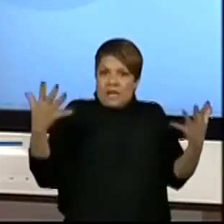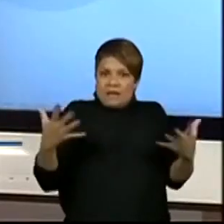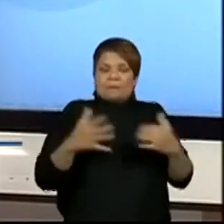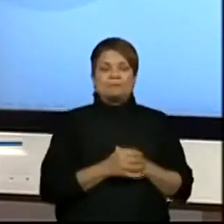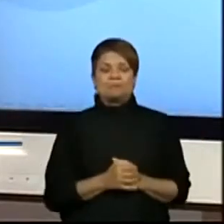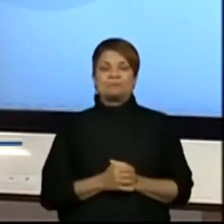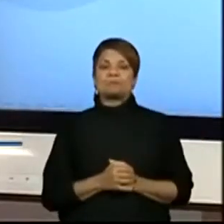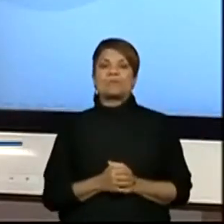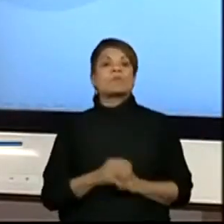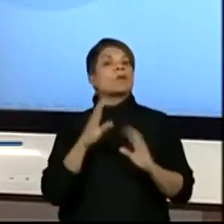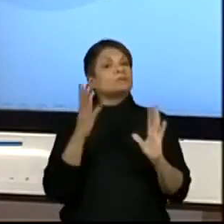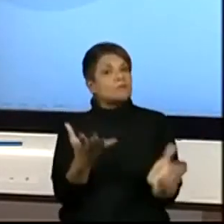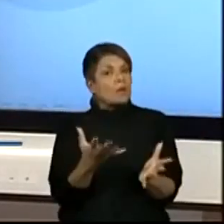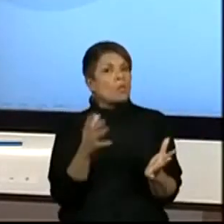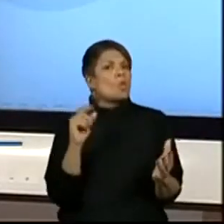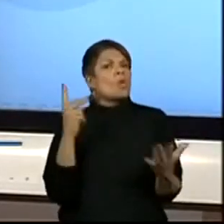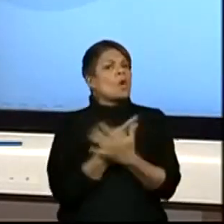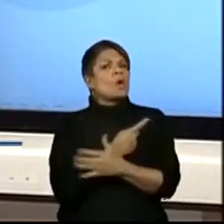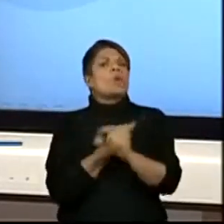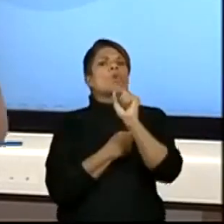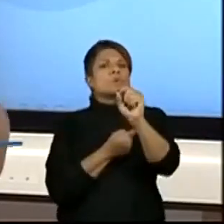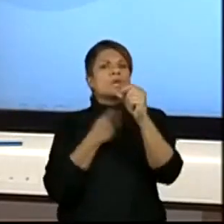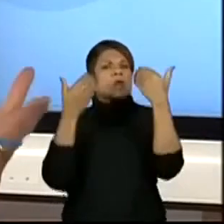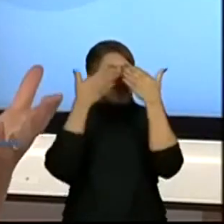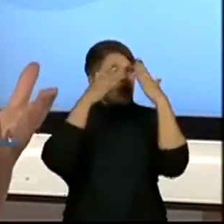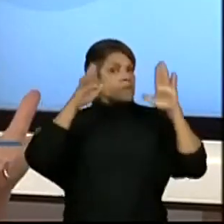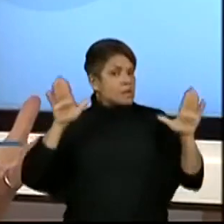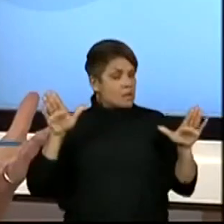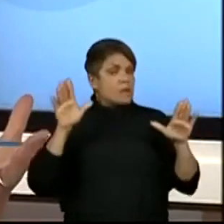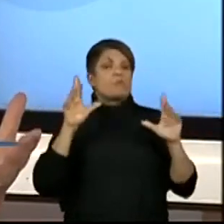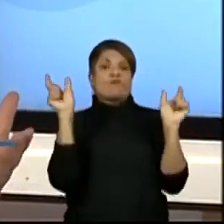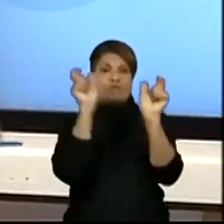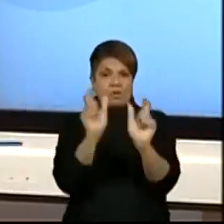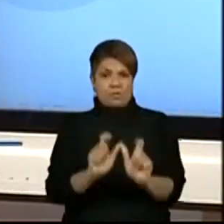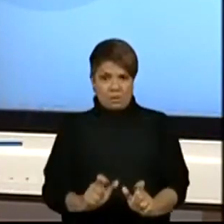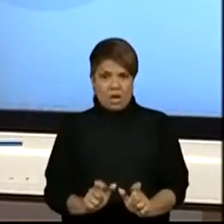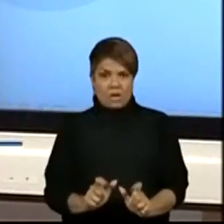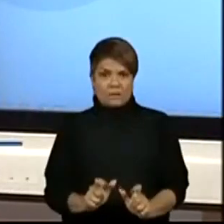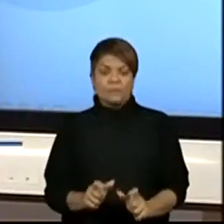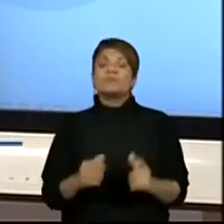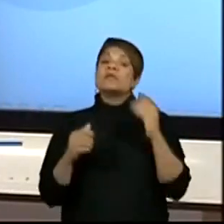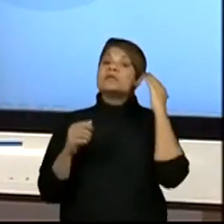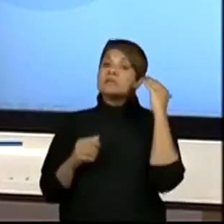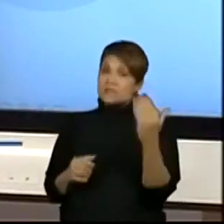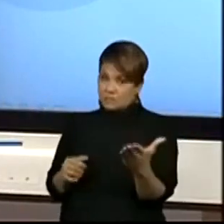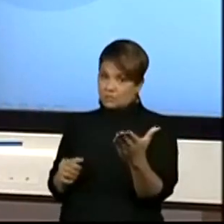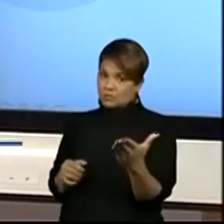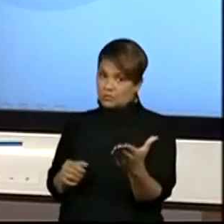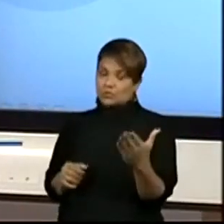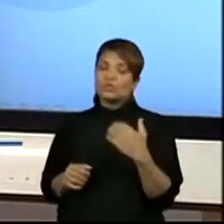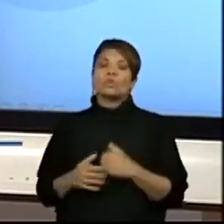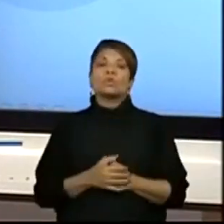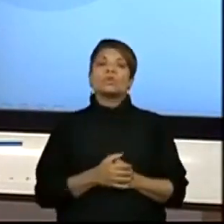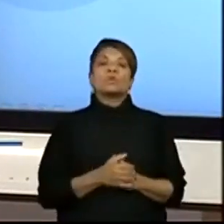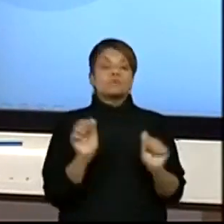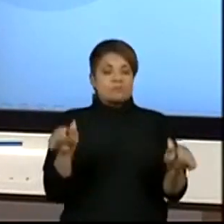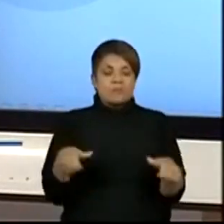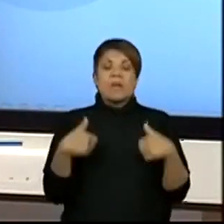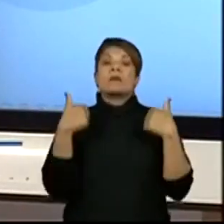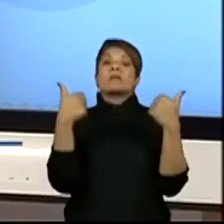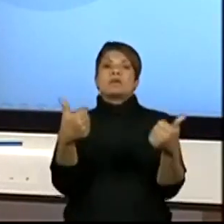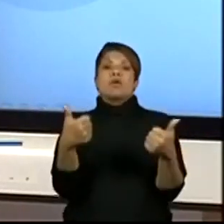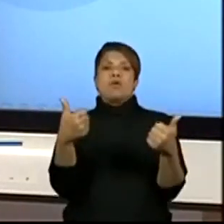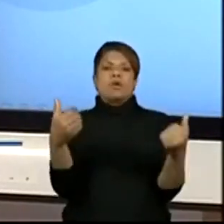automaticamente ampliamos o nosso vocabulário. E isso aprimora e